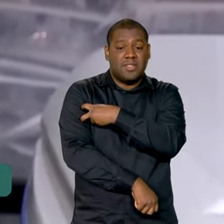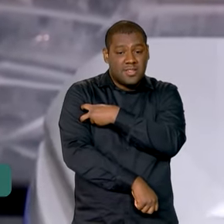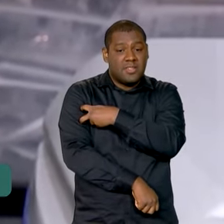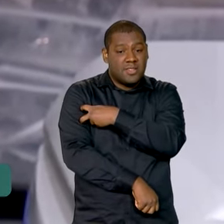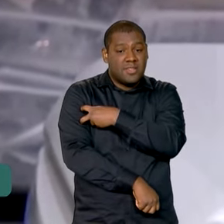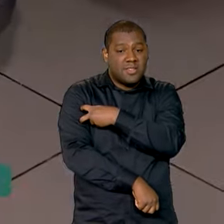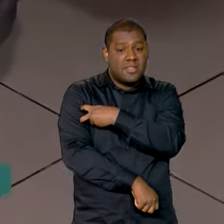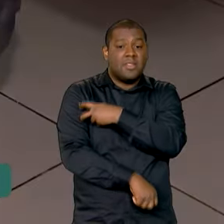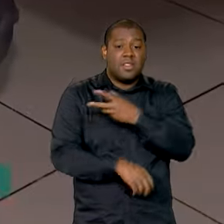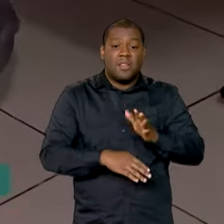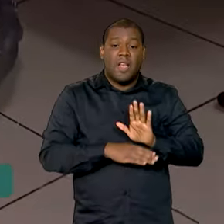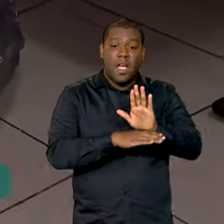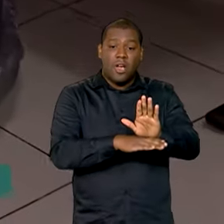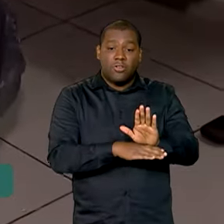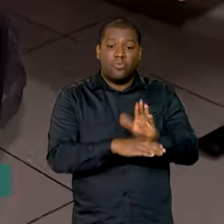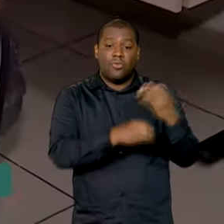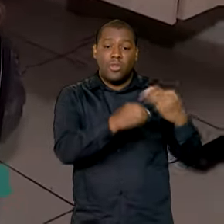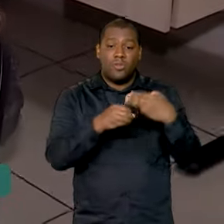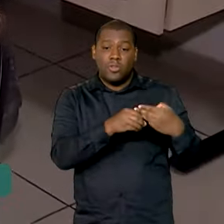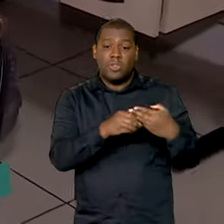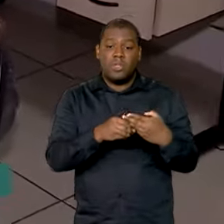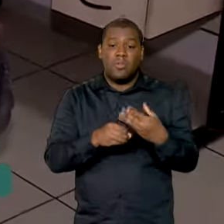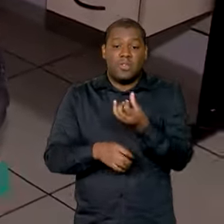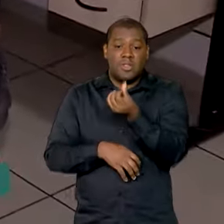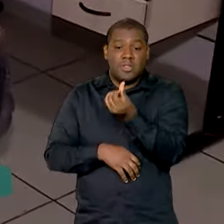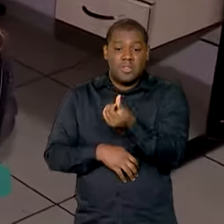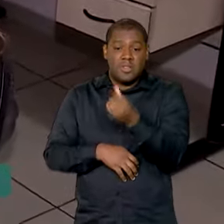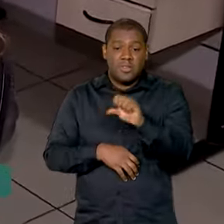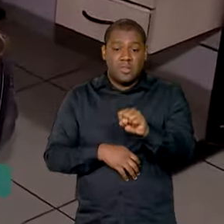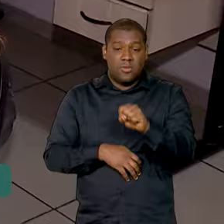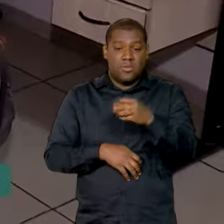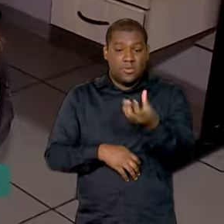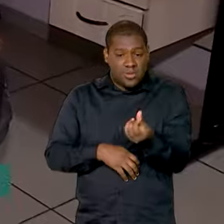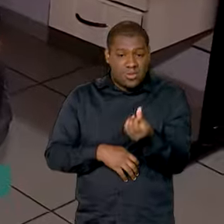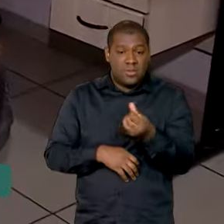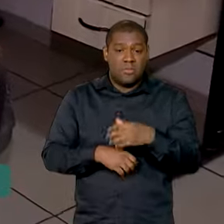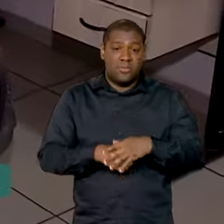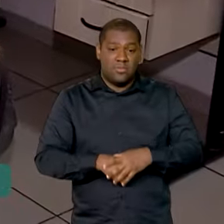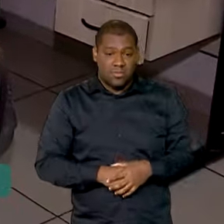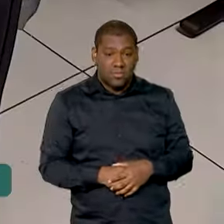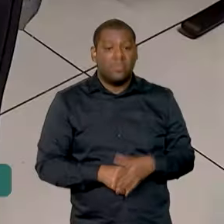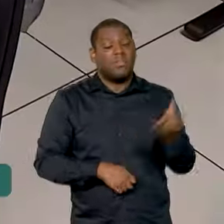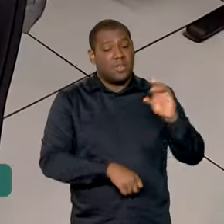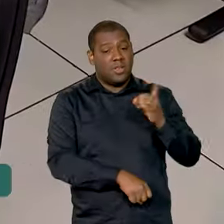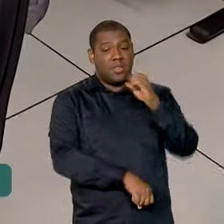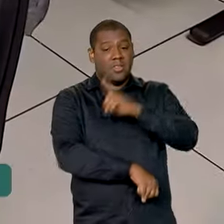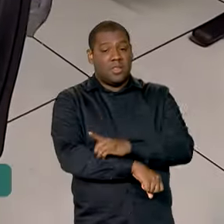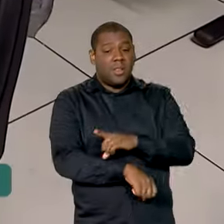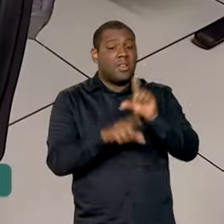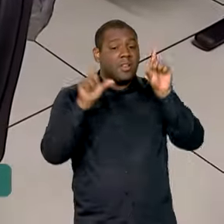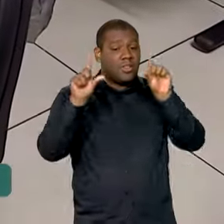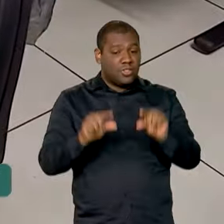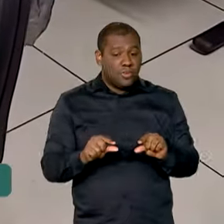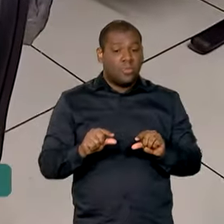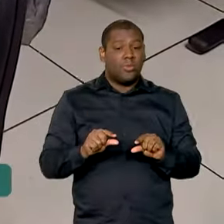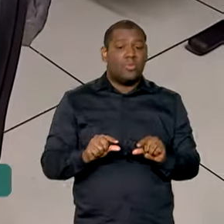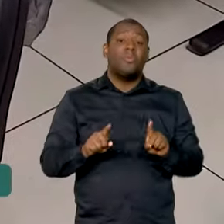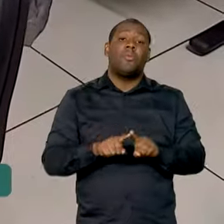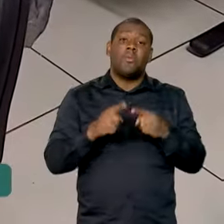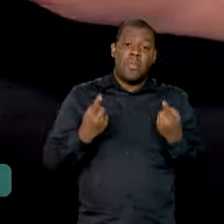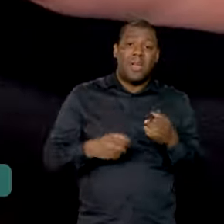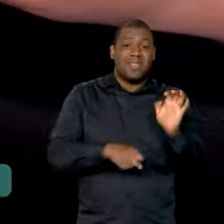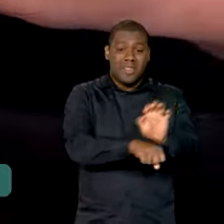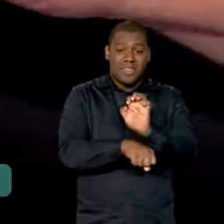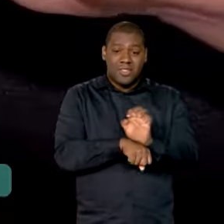686 municípios do país. Mas, apesar da queda do número de casos da doença na maioria dos estados